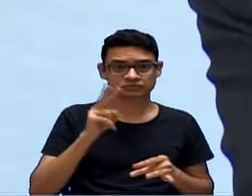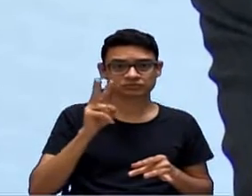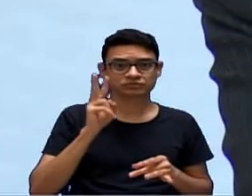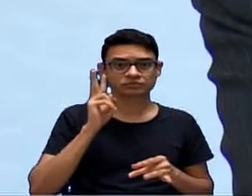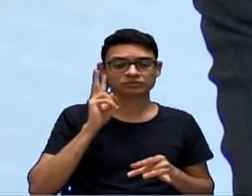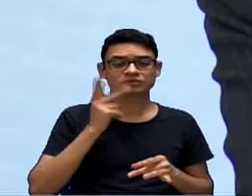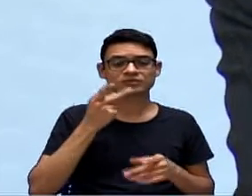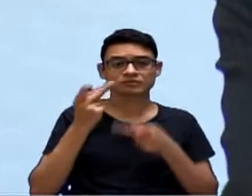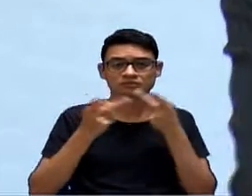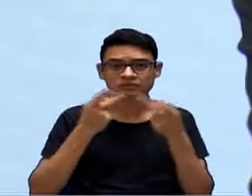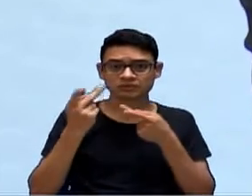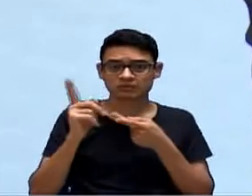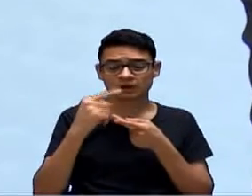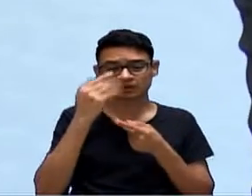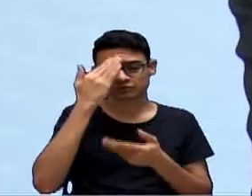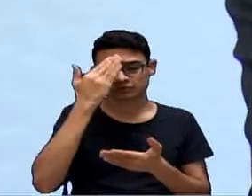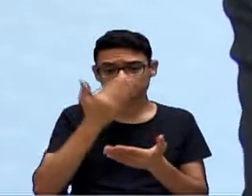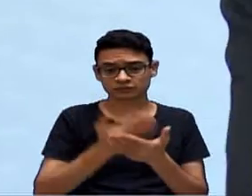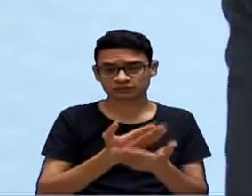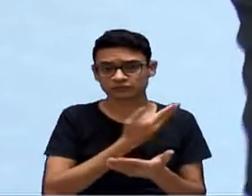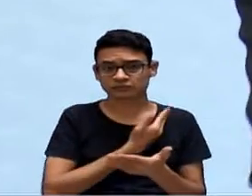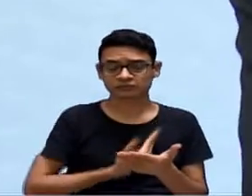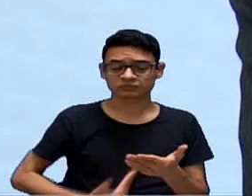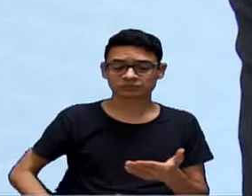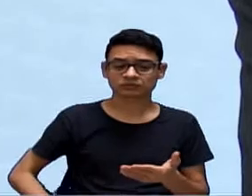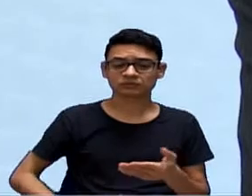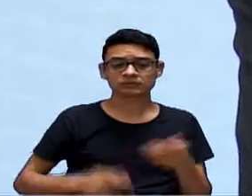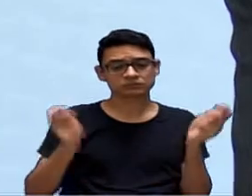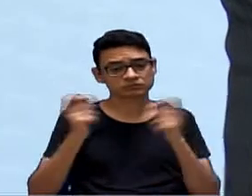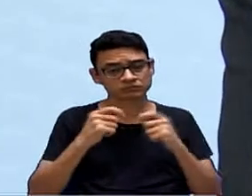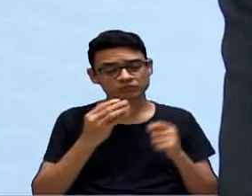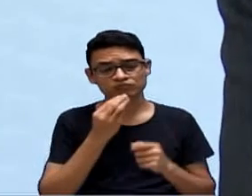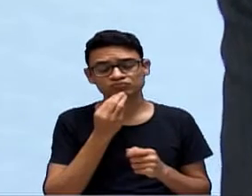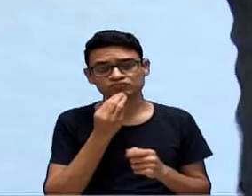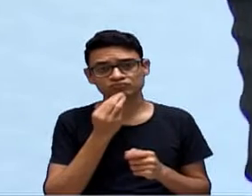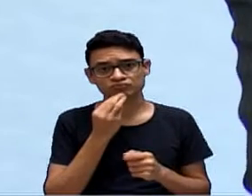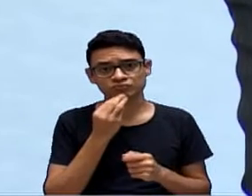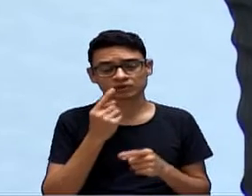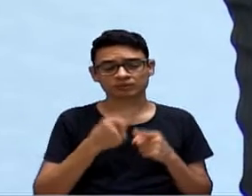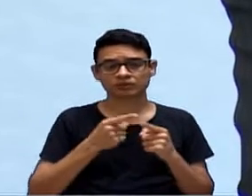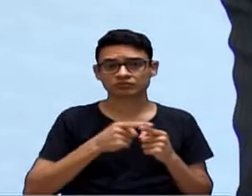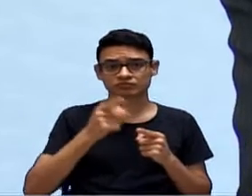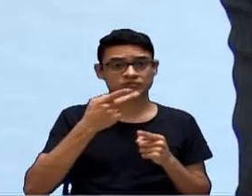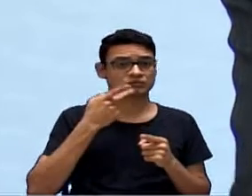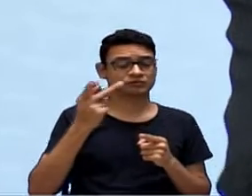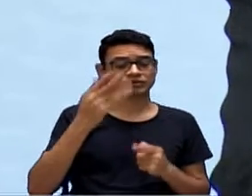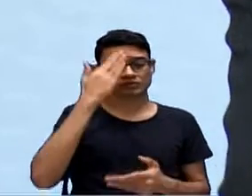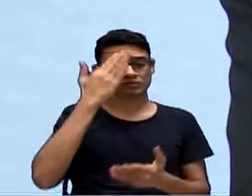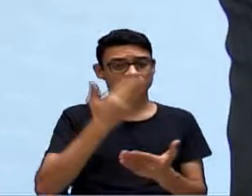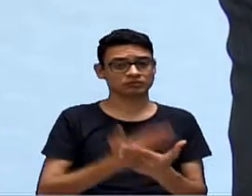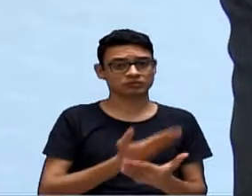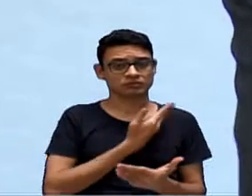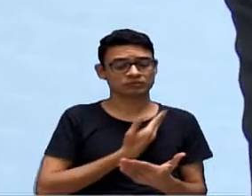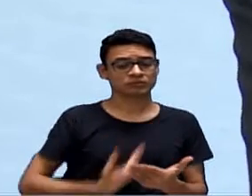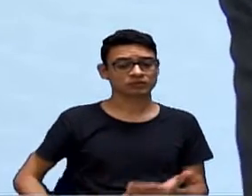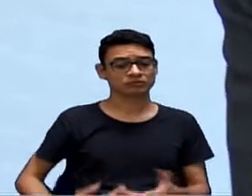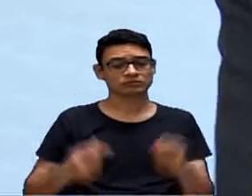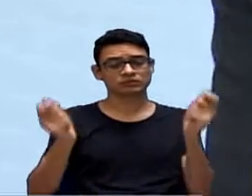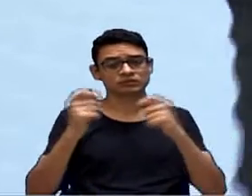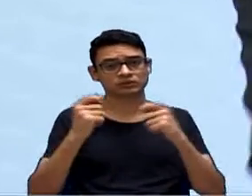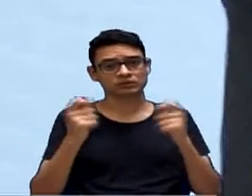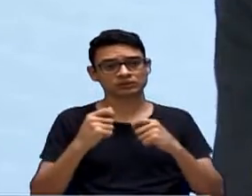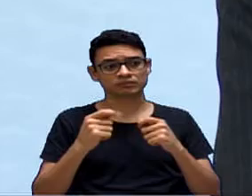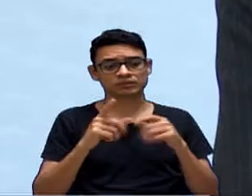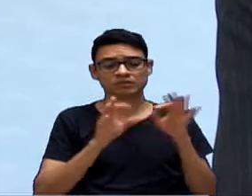confiança no Executivo que ele fosse colocar o que estaria na confiabilidade que o senhor tem. Esse projeto